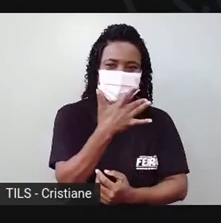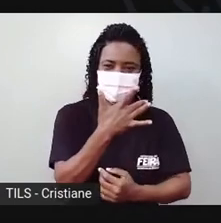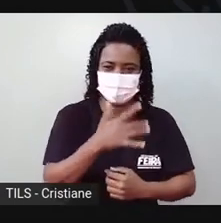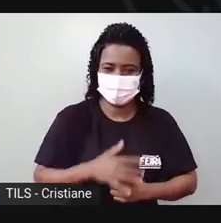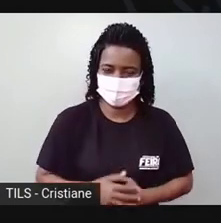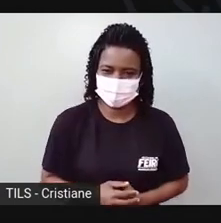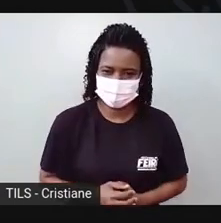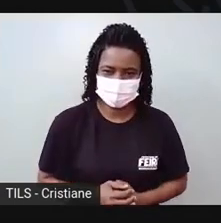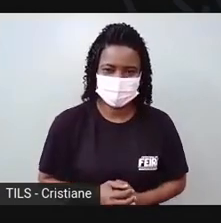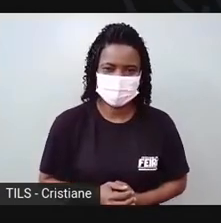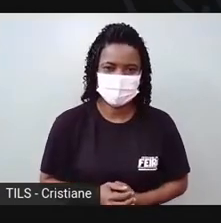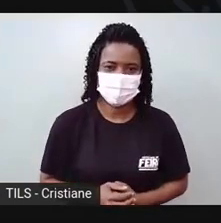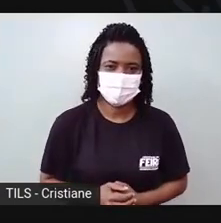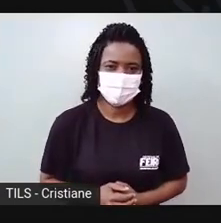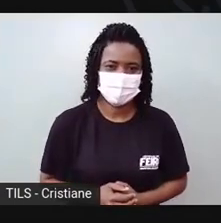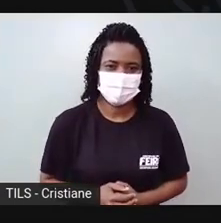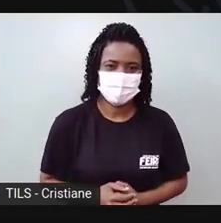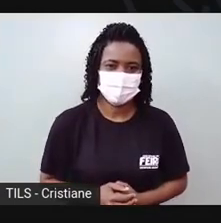Bora mexer de novo.